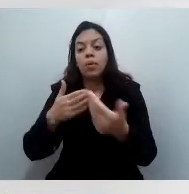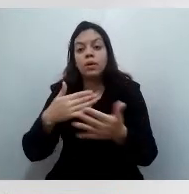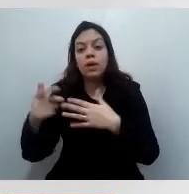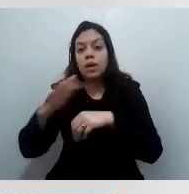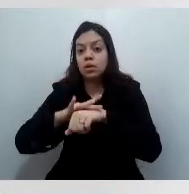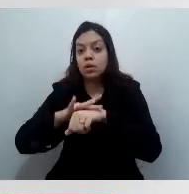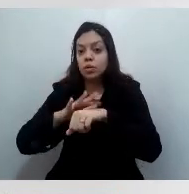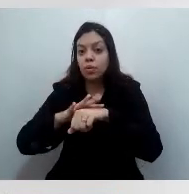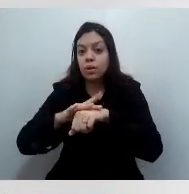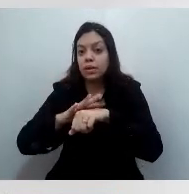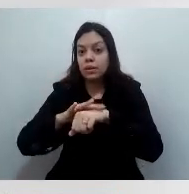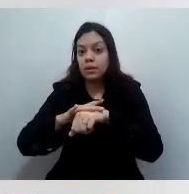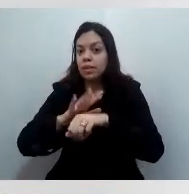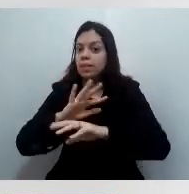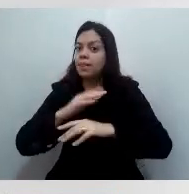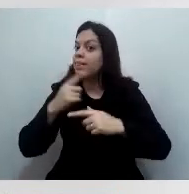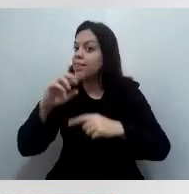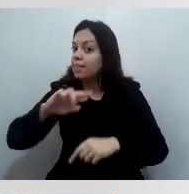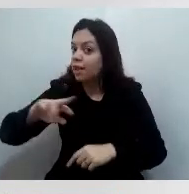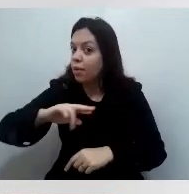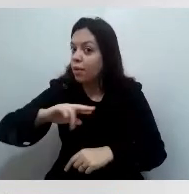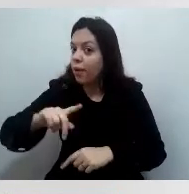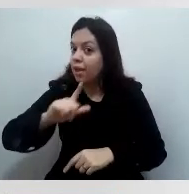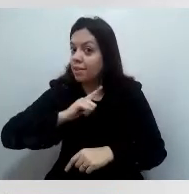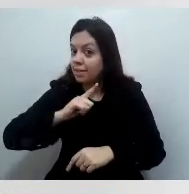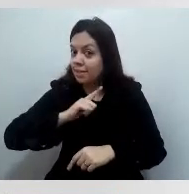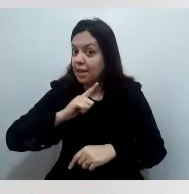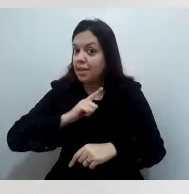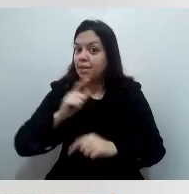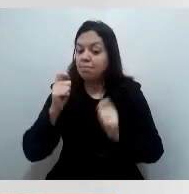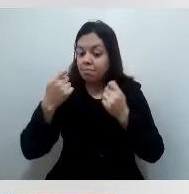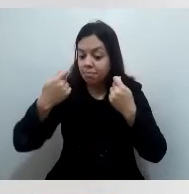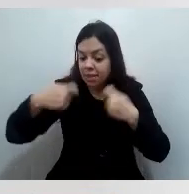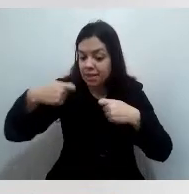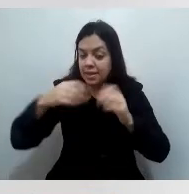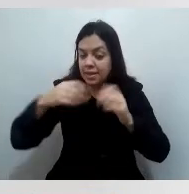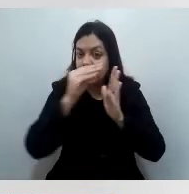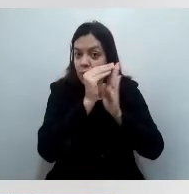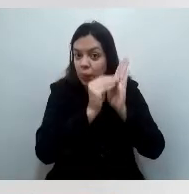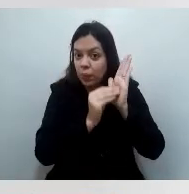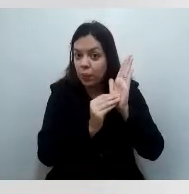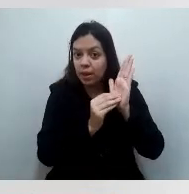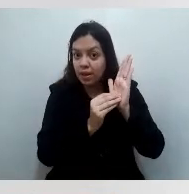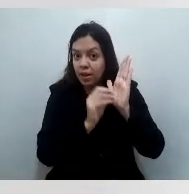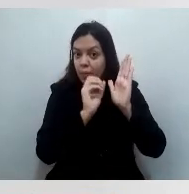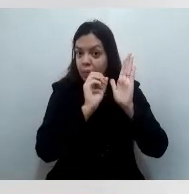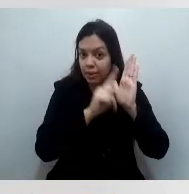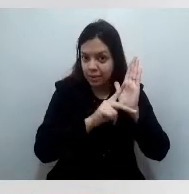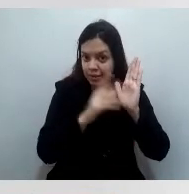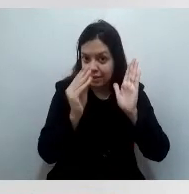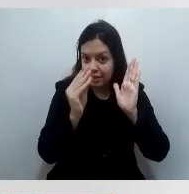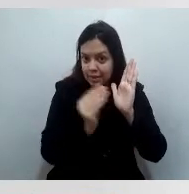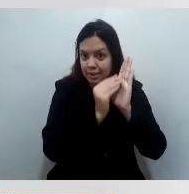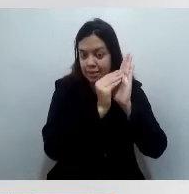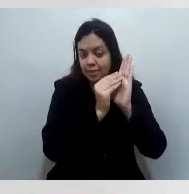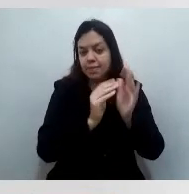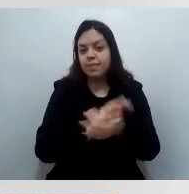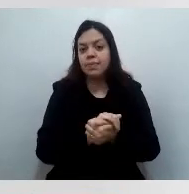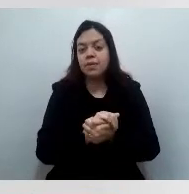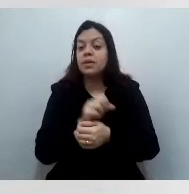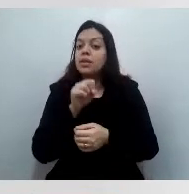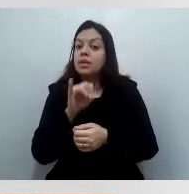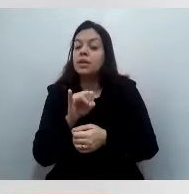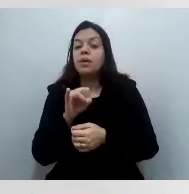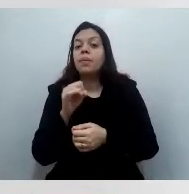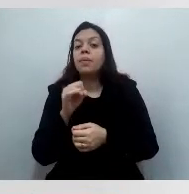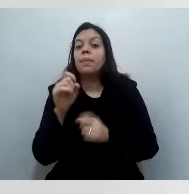aceita, já está descrita no plano nacional e também no nosso plano estadual. Se o médico quiser falar de outra comorbidade,